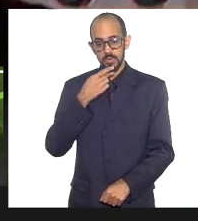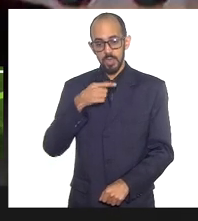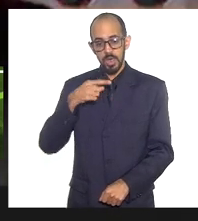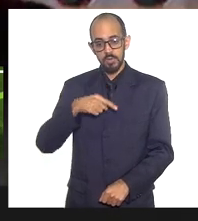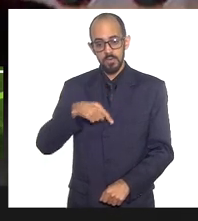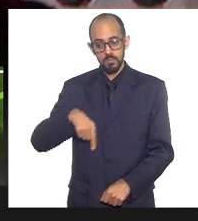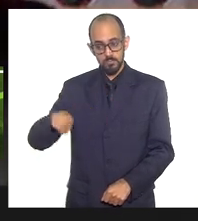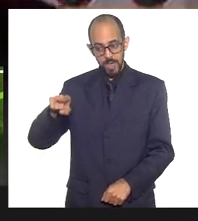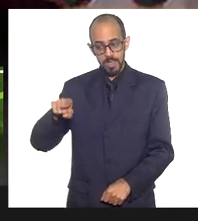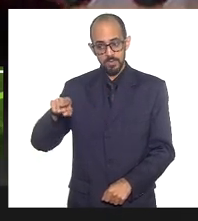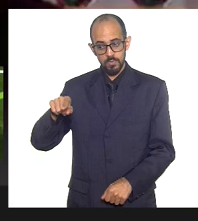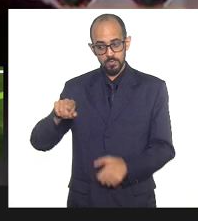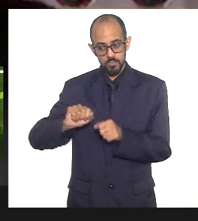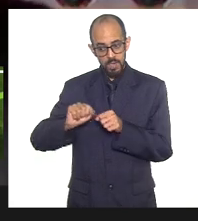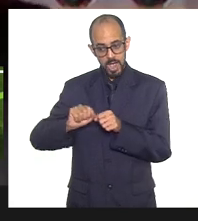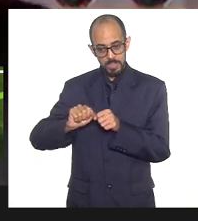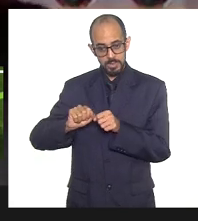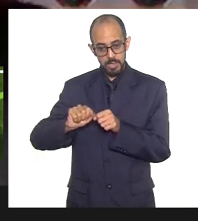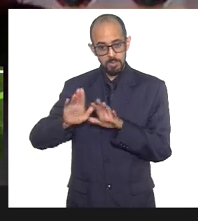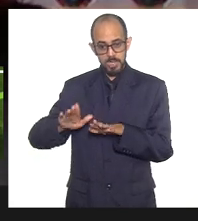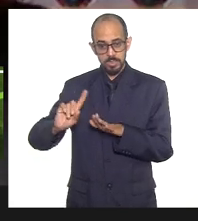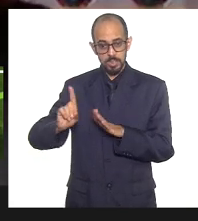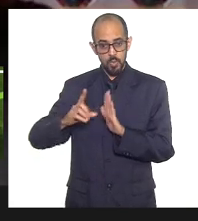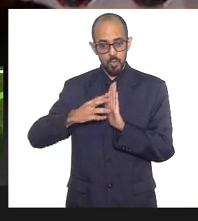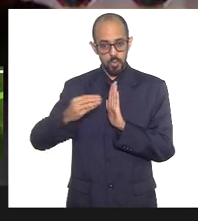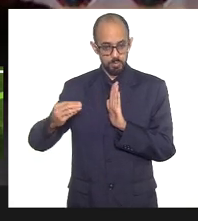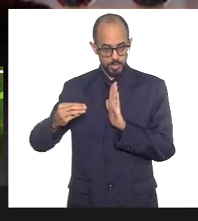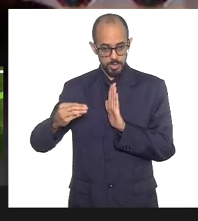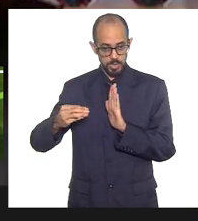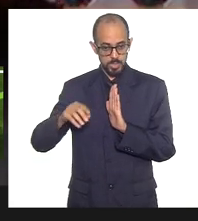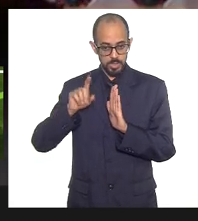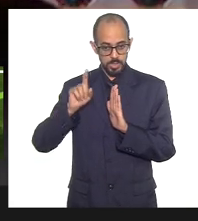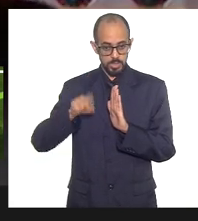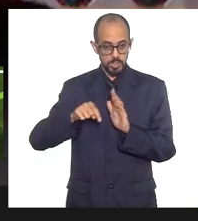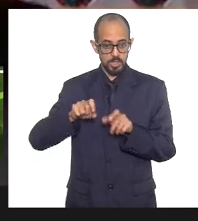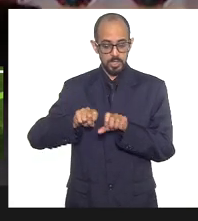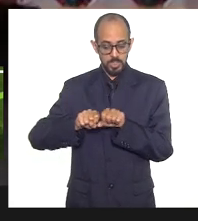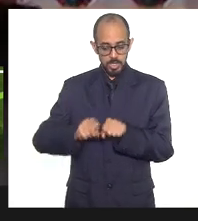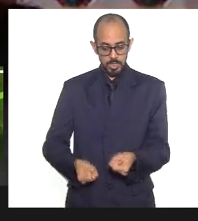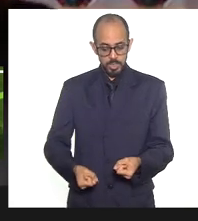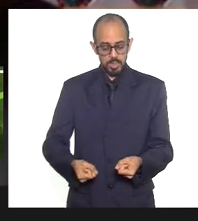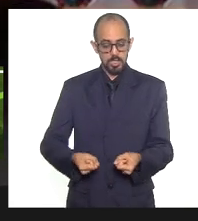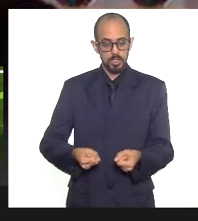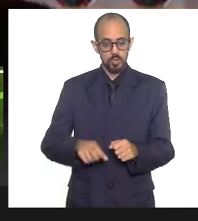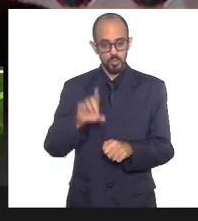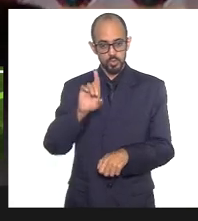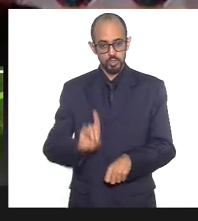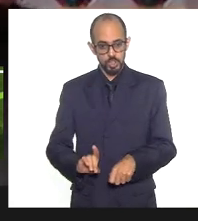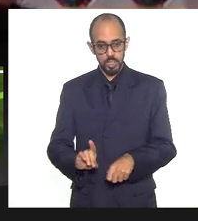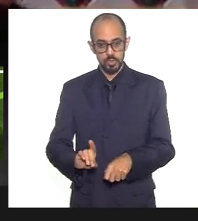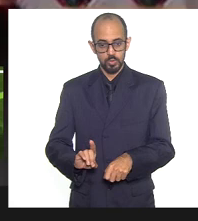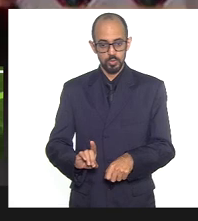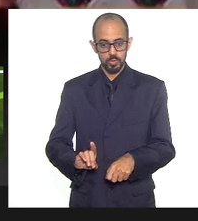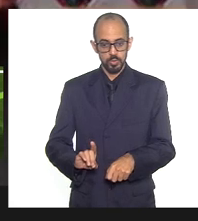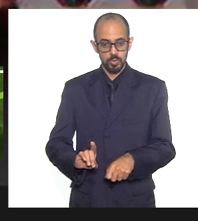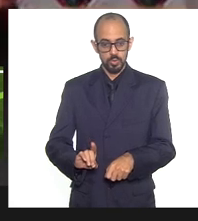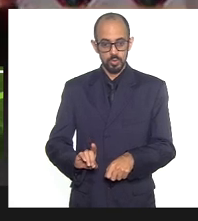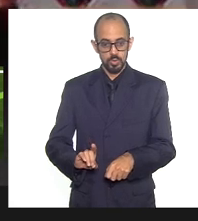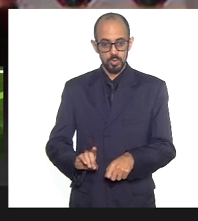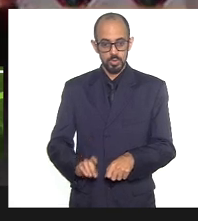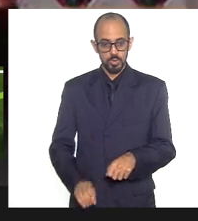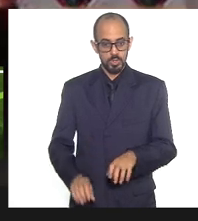que eles dizem, mas não faça como eles que deturpam o direito, deturpam a